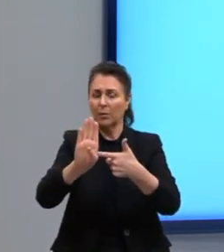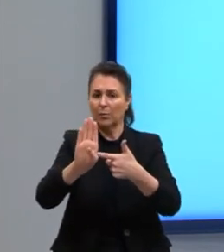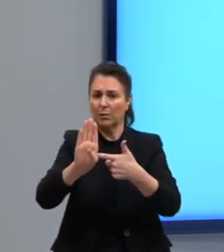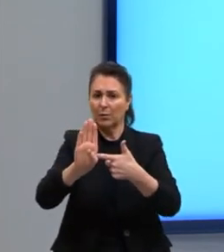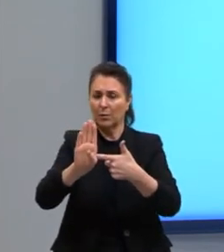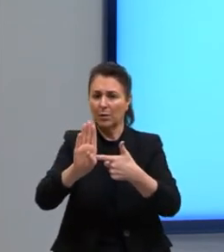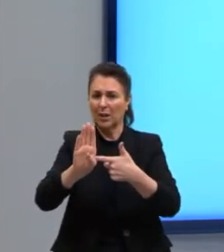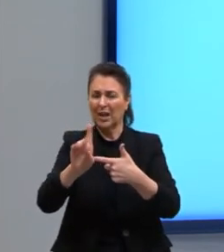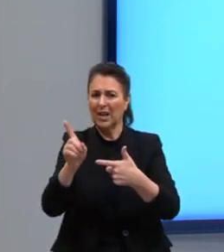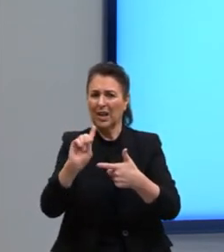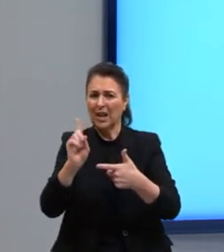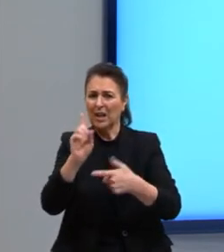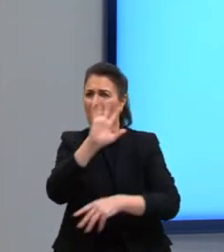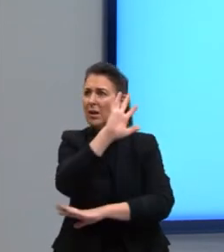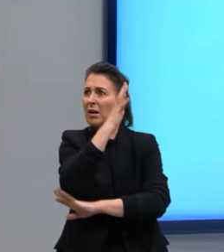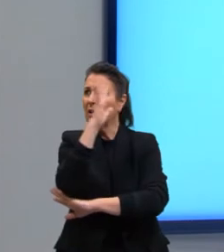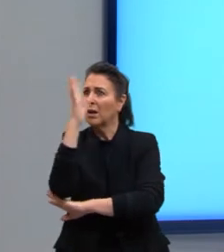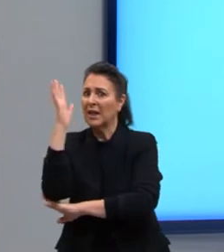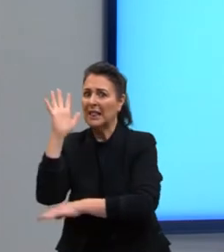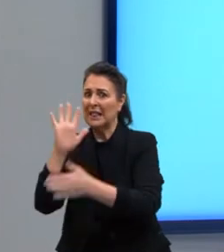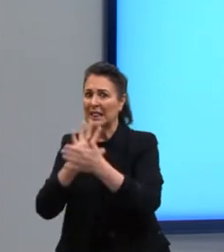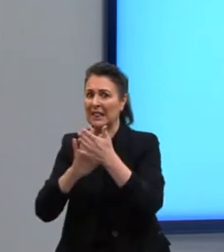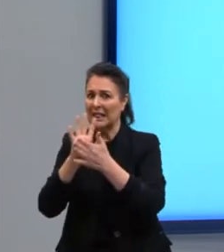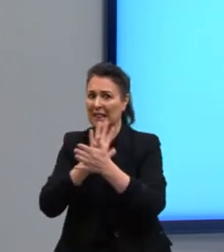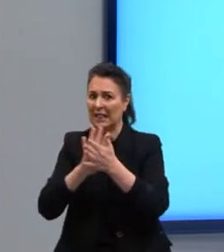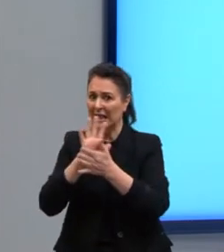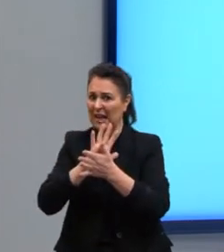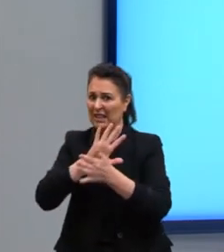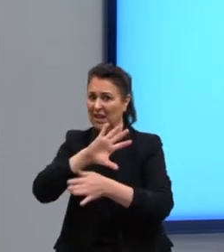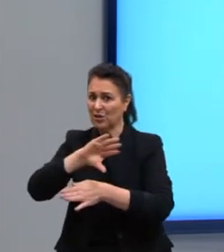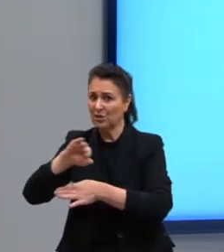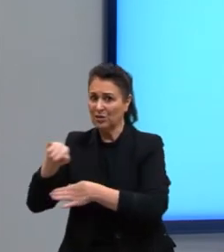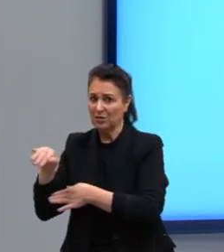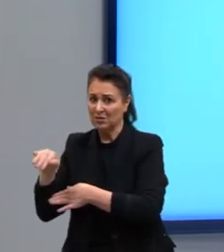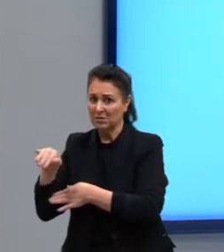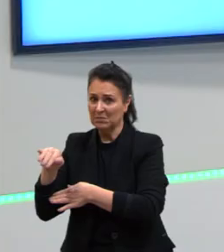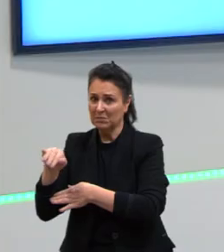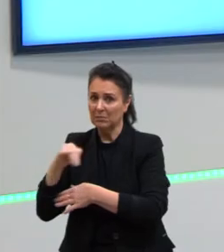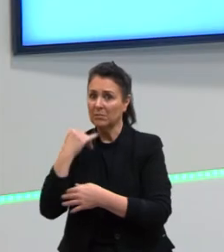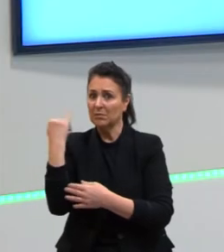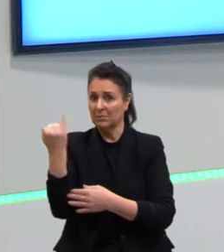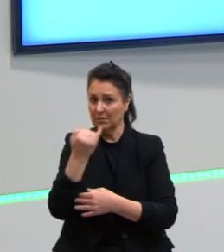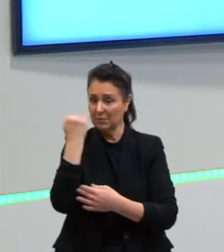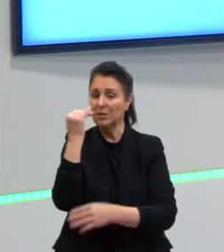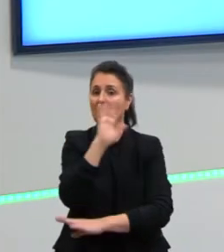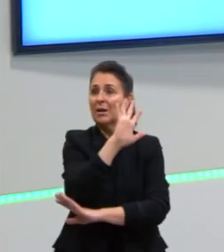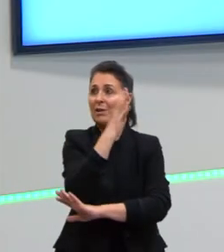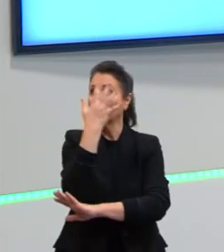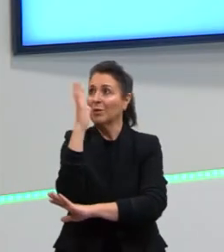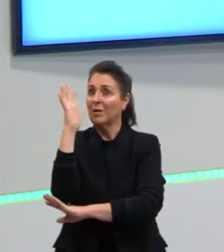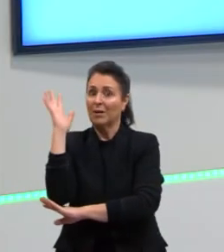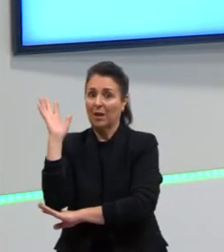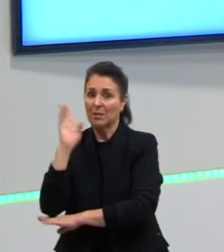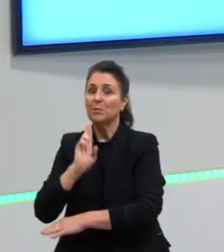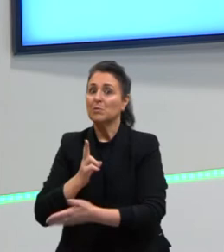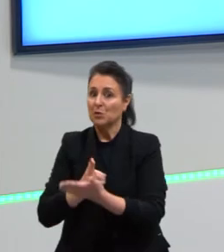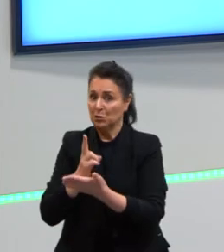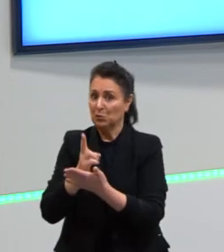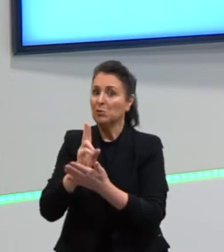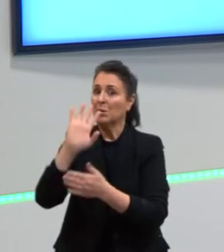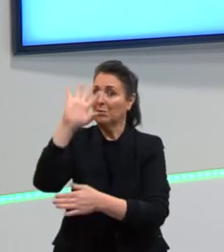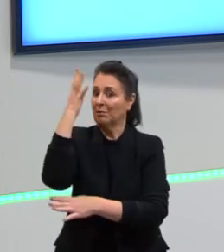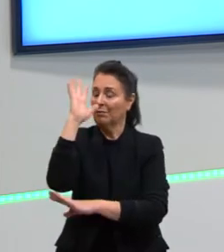intactas as florestas nativas. C, é importante, né? Tem que manter. Sim, a